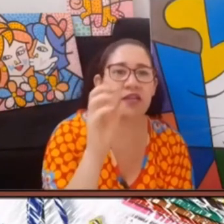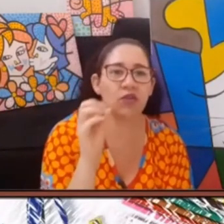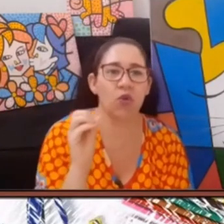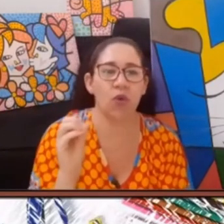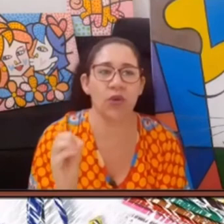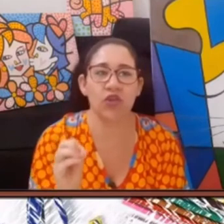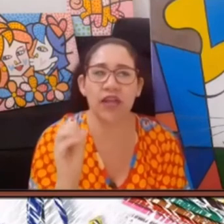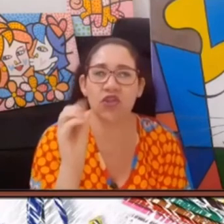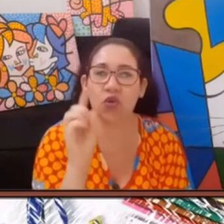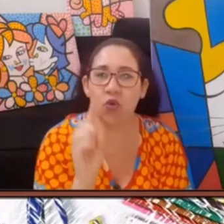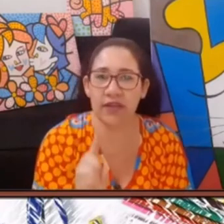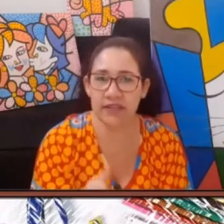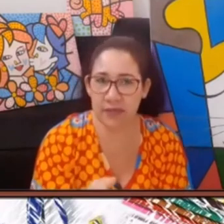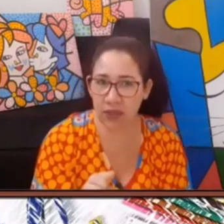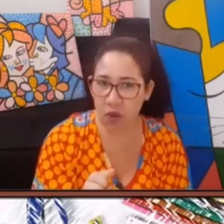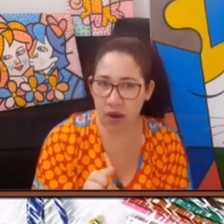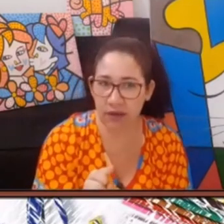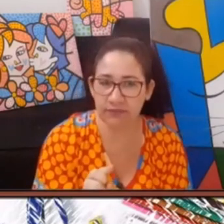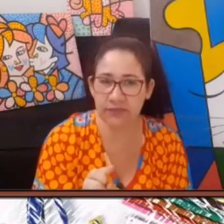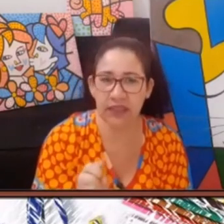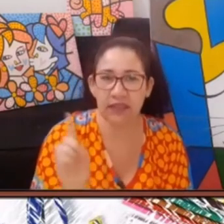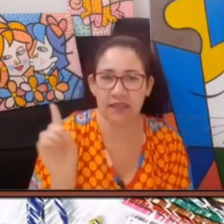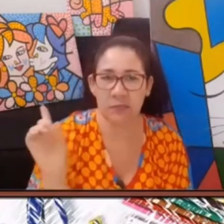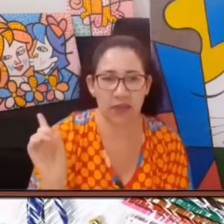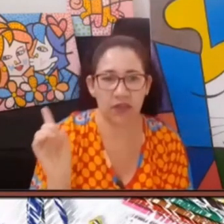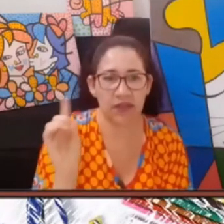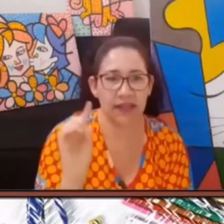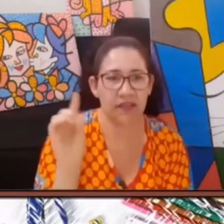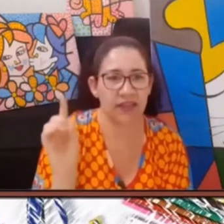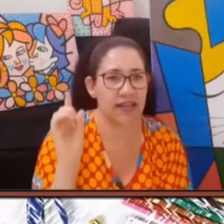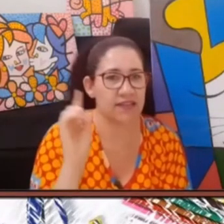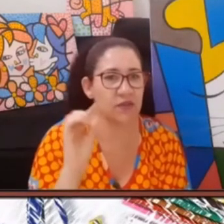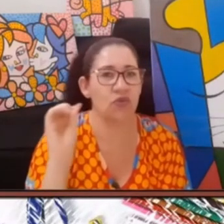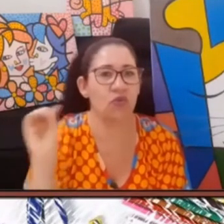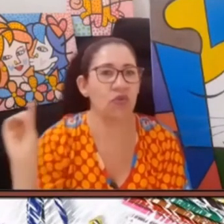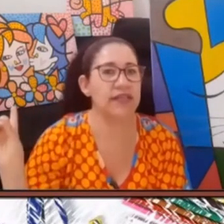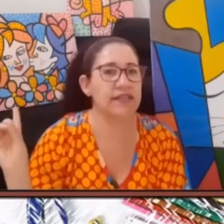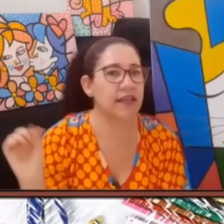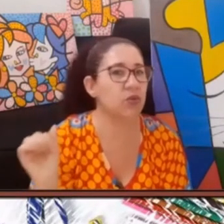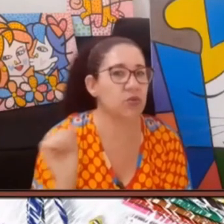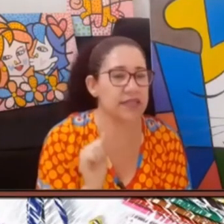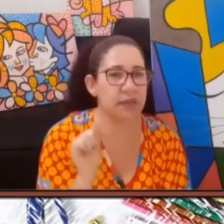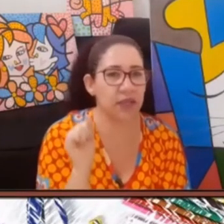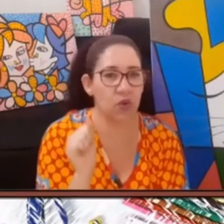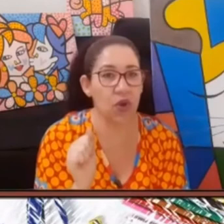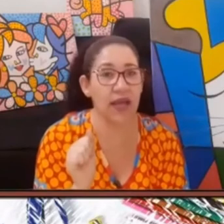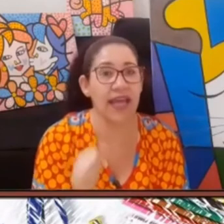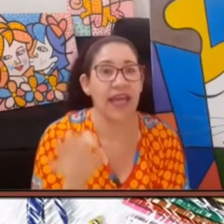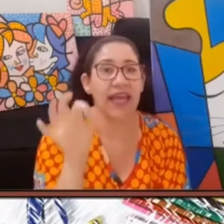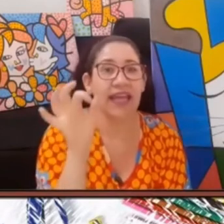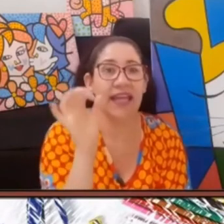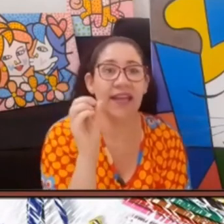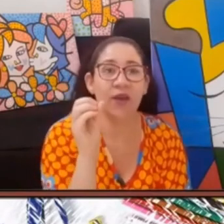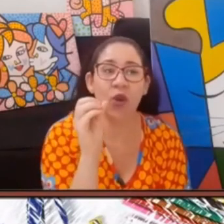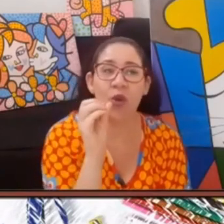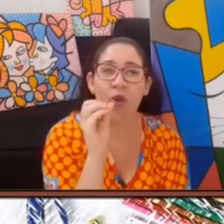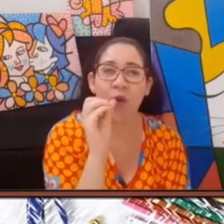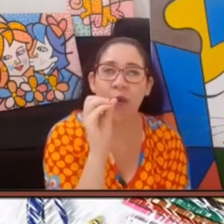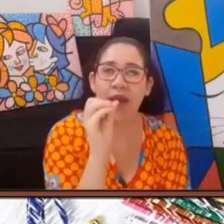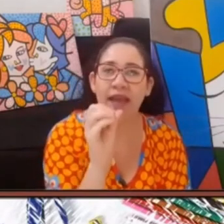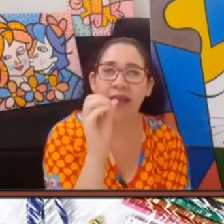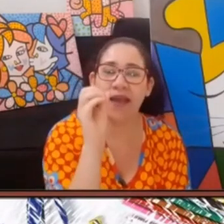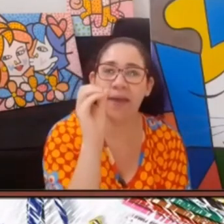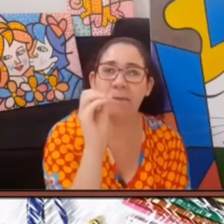mas ele concentrou uma quantidade de cores menor. Vocês podem notar que a variação de cores que ele examinou. E ele